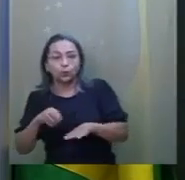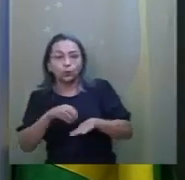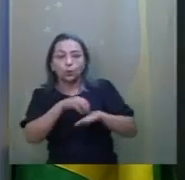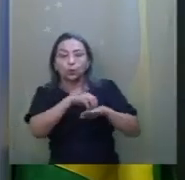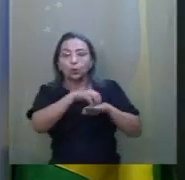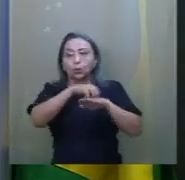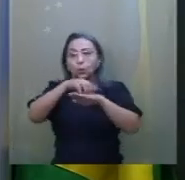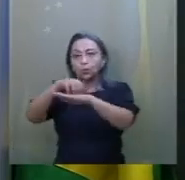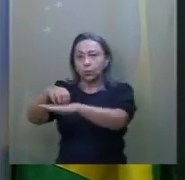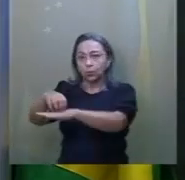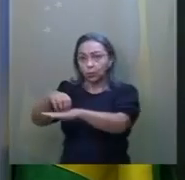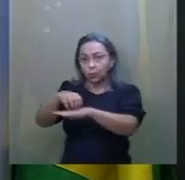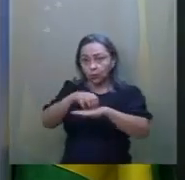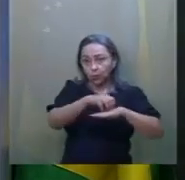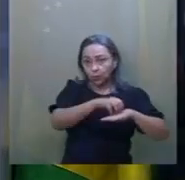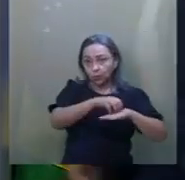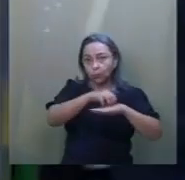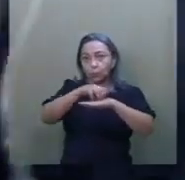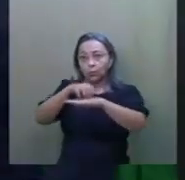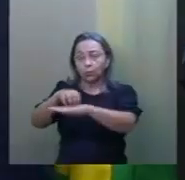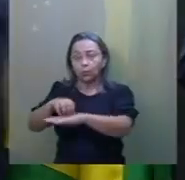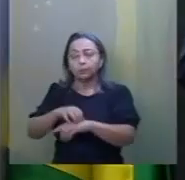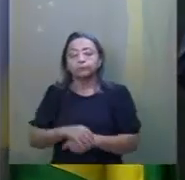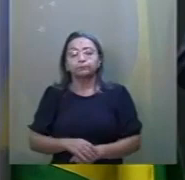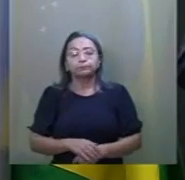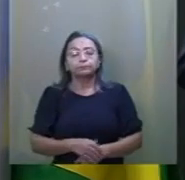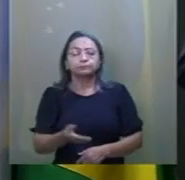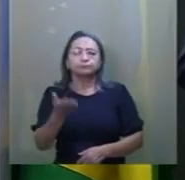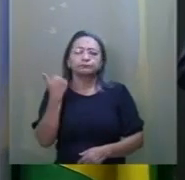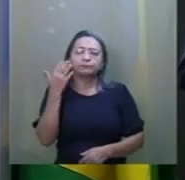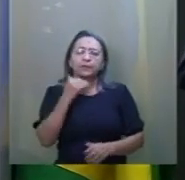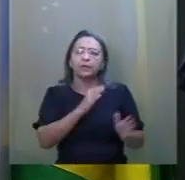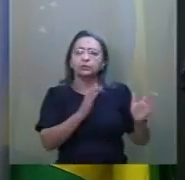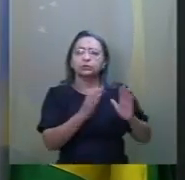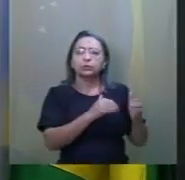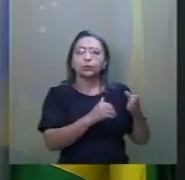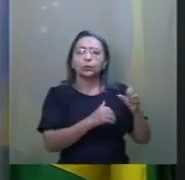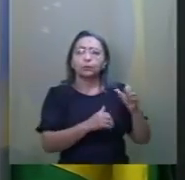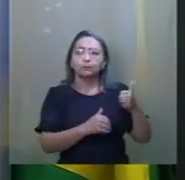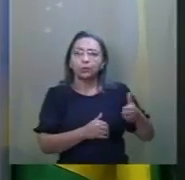Cujupi até a ponta da espera. Desde 1987,